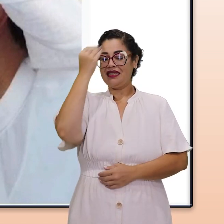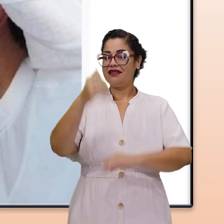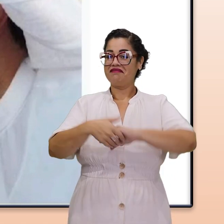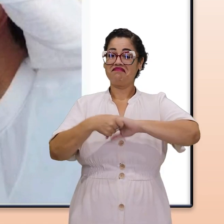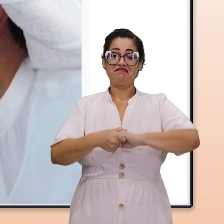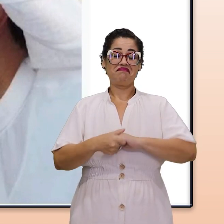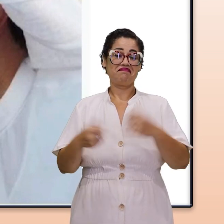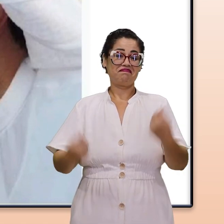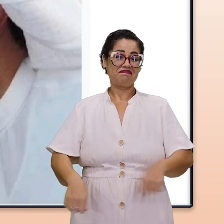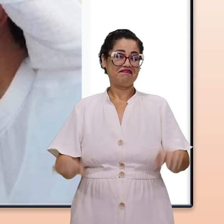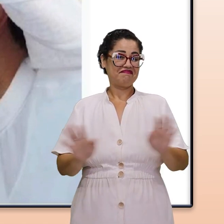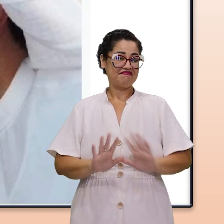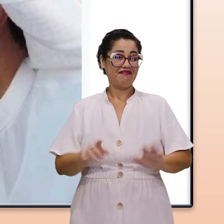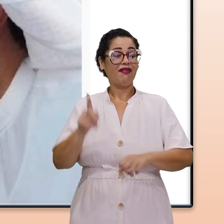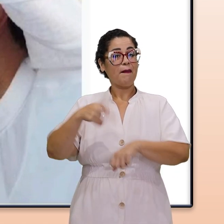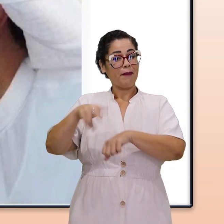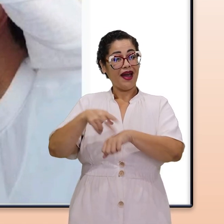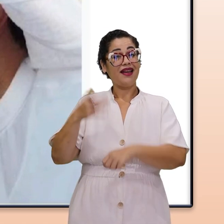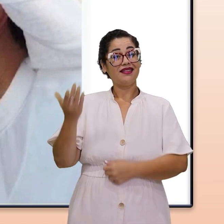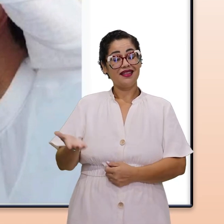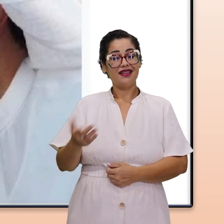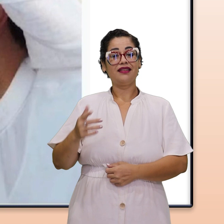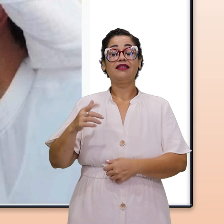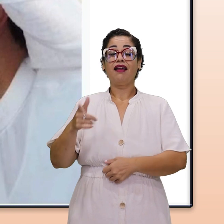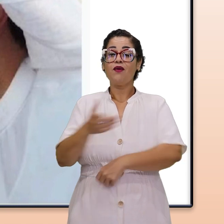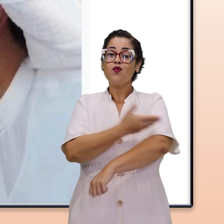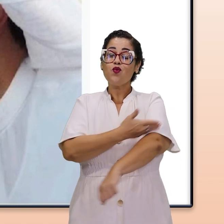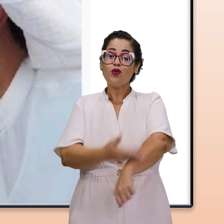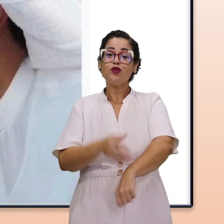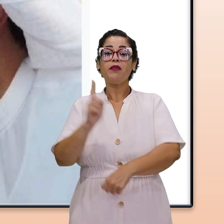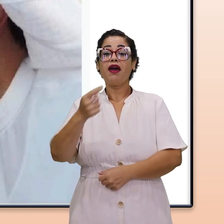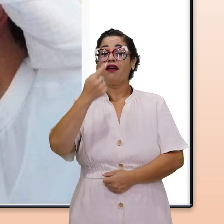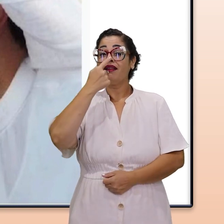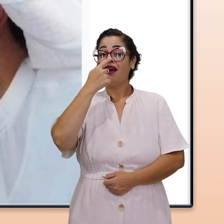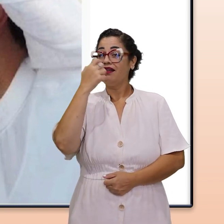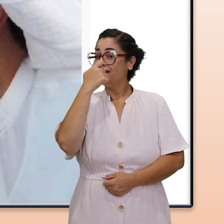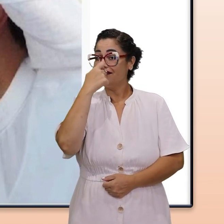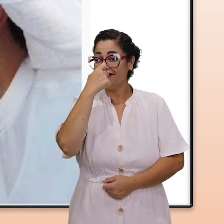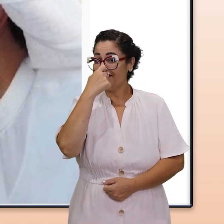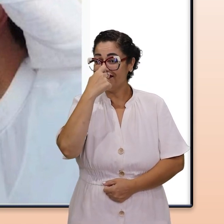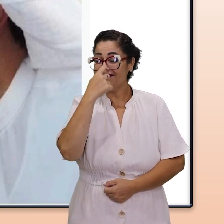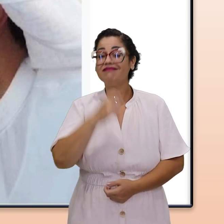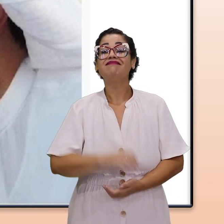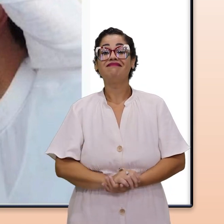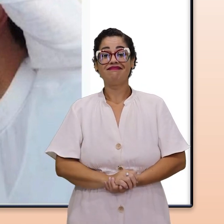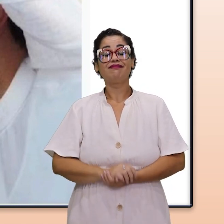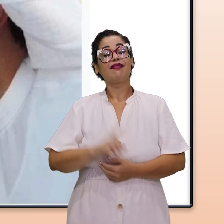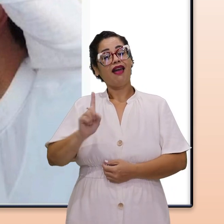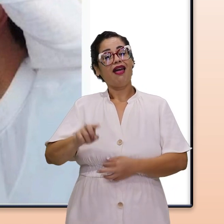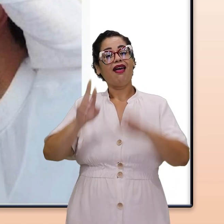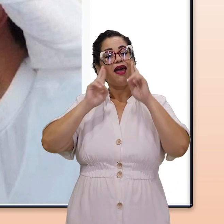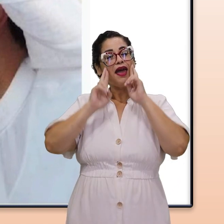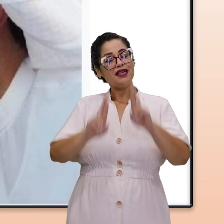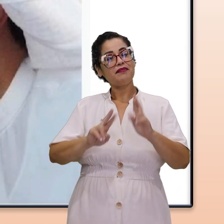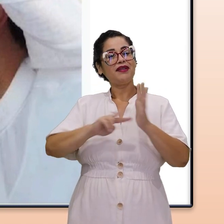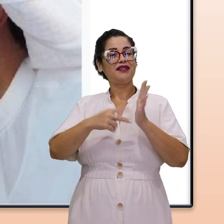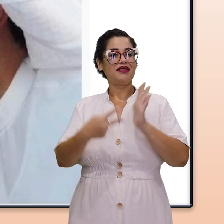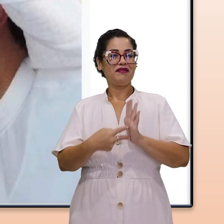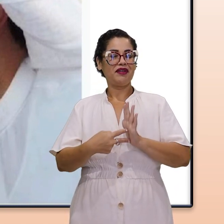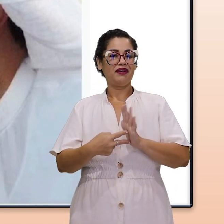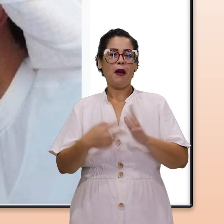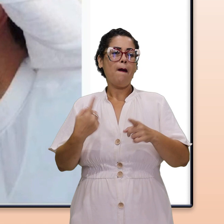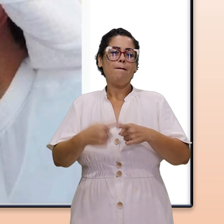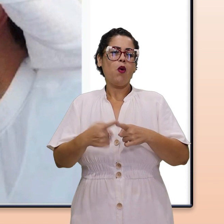Esqueça o aperto de mãos. Nesses países, a tradição é tocar o nariz por alguns instantes em sinal de